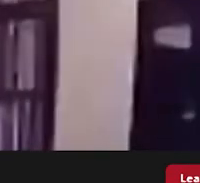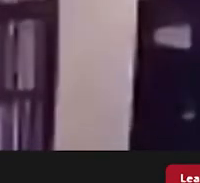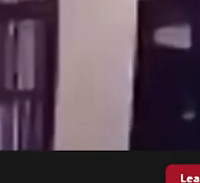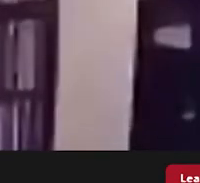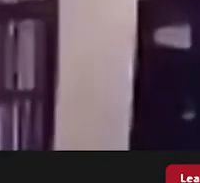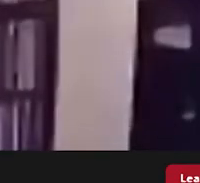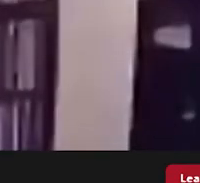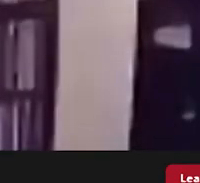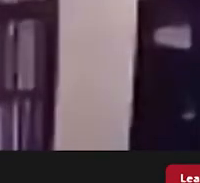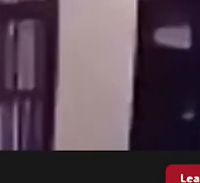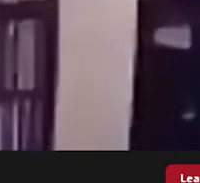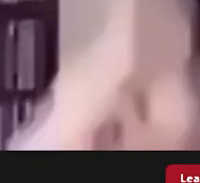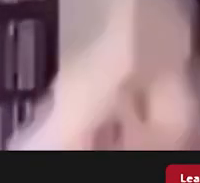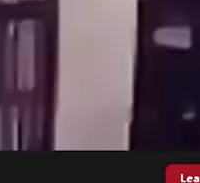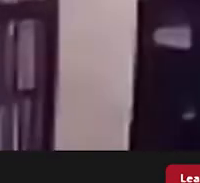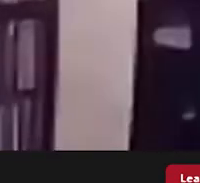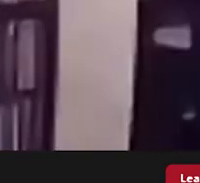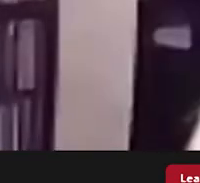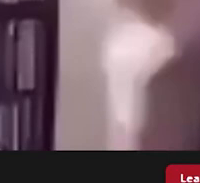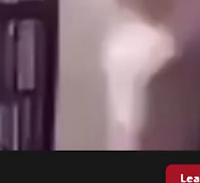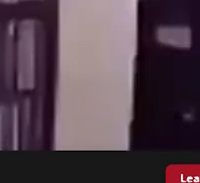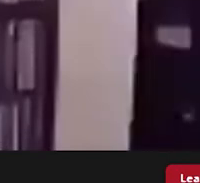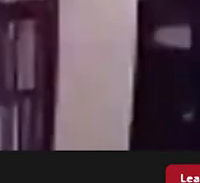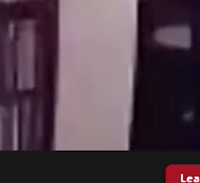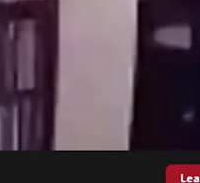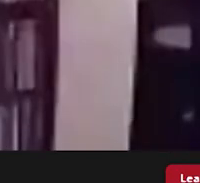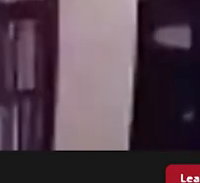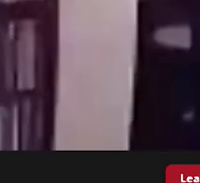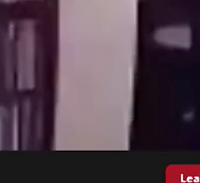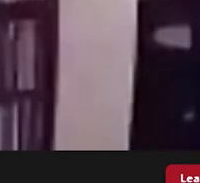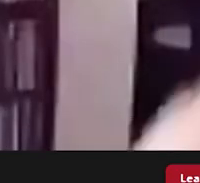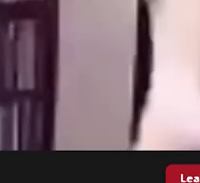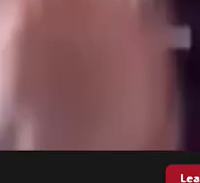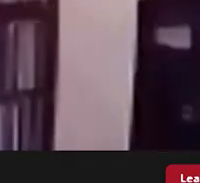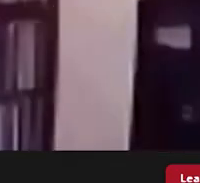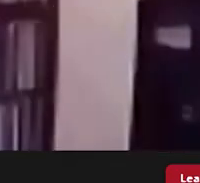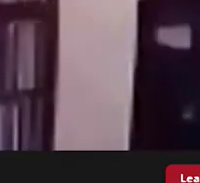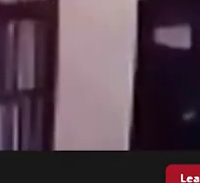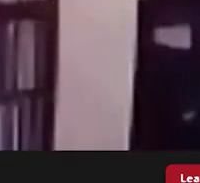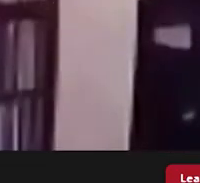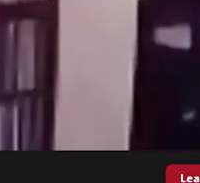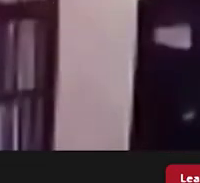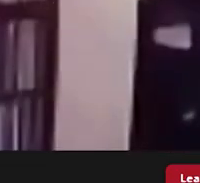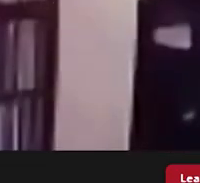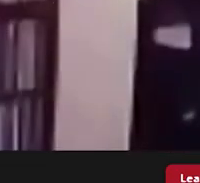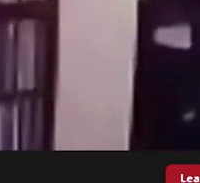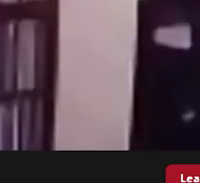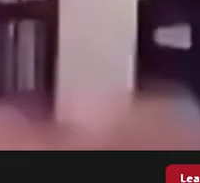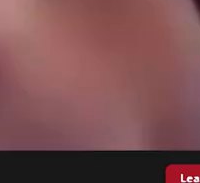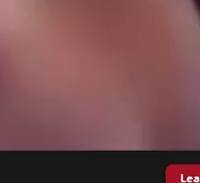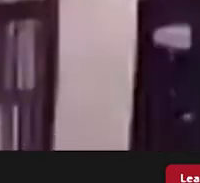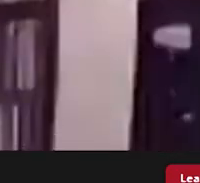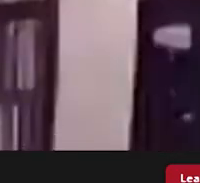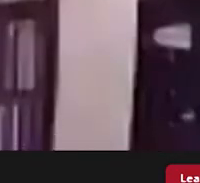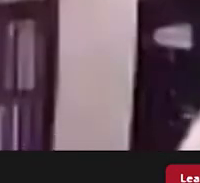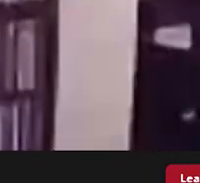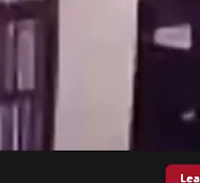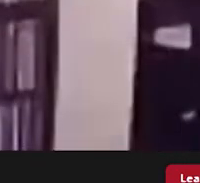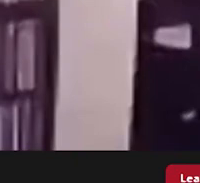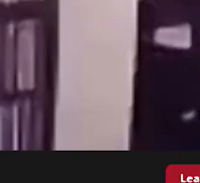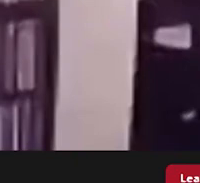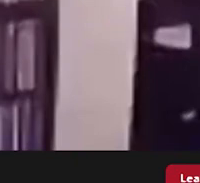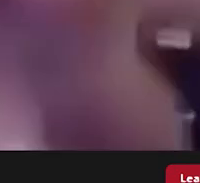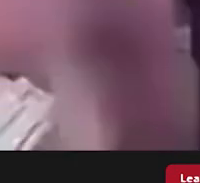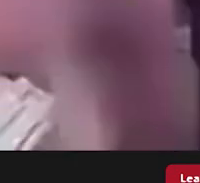vamos dar continuidade provavelmente nós chamaremos ainda as pessoas por uma outra audiência pública ou uma outra